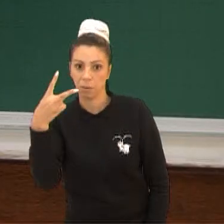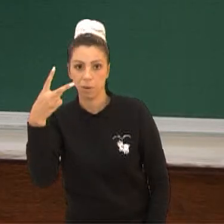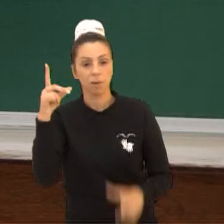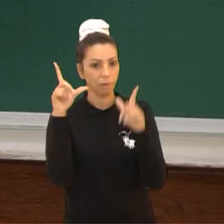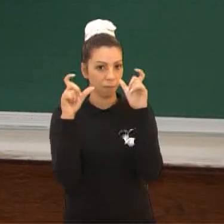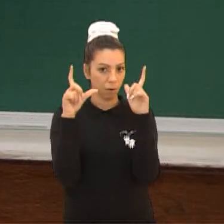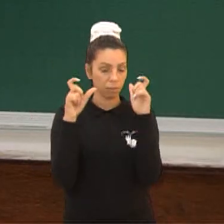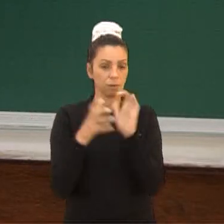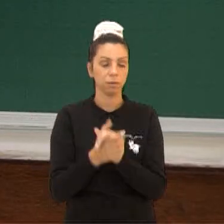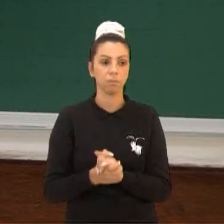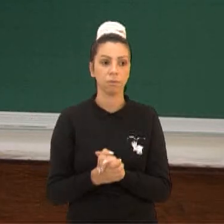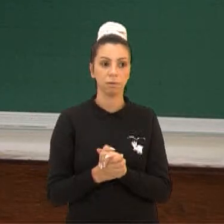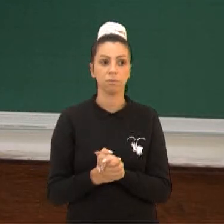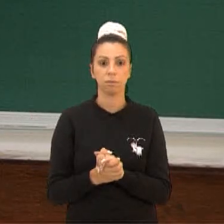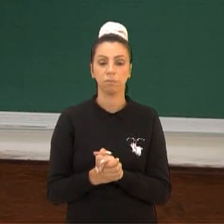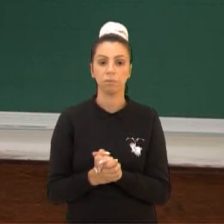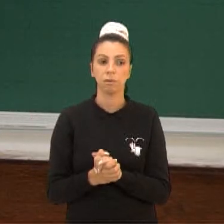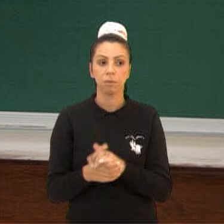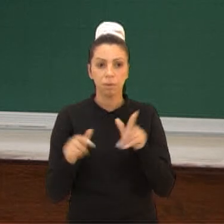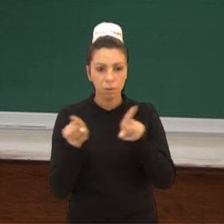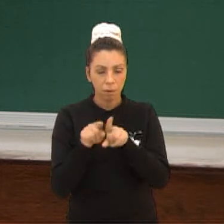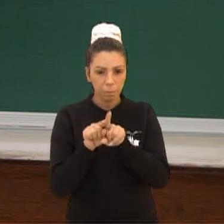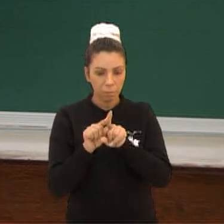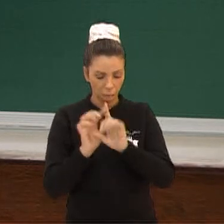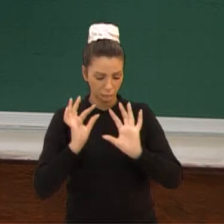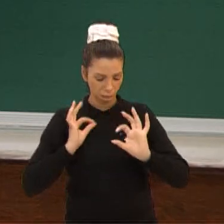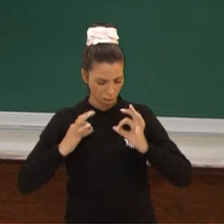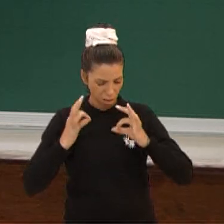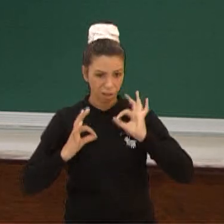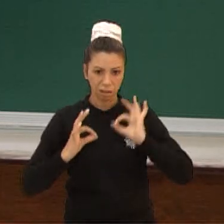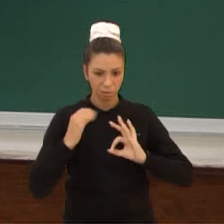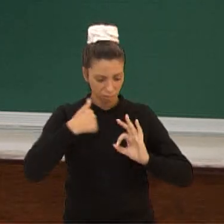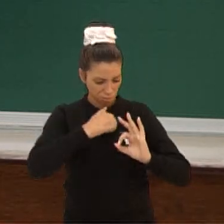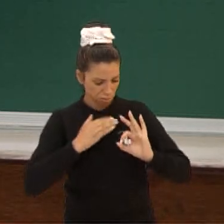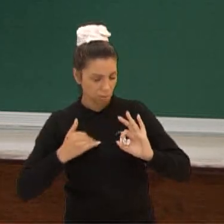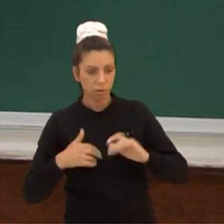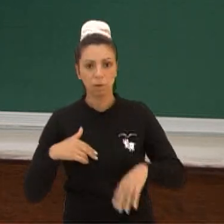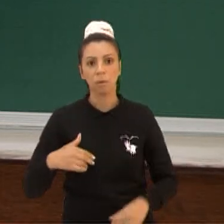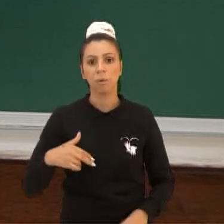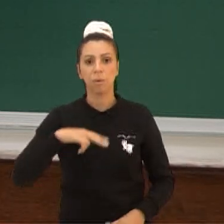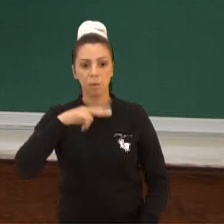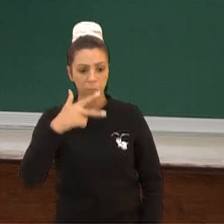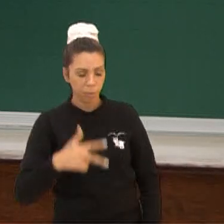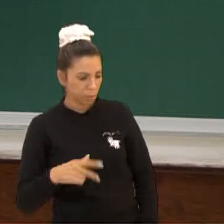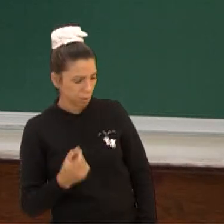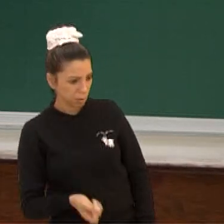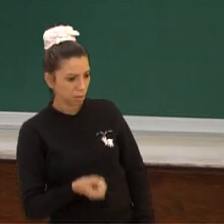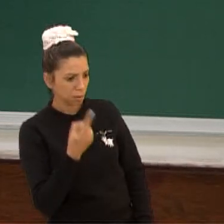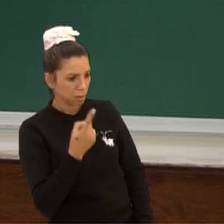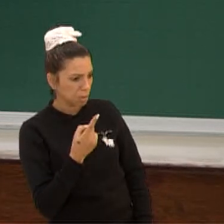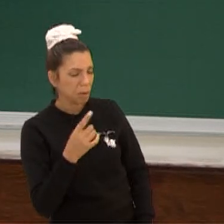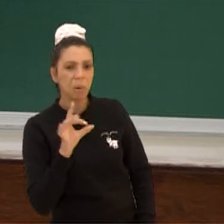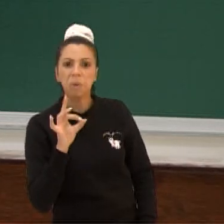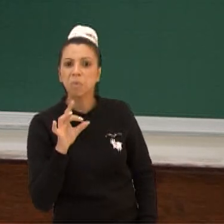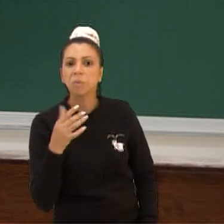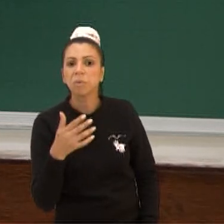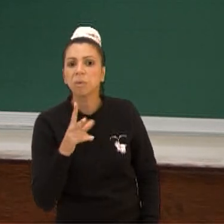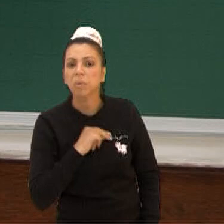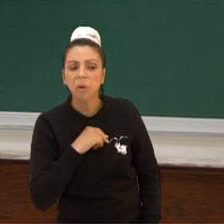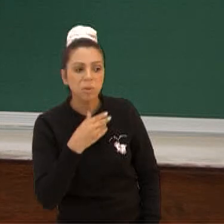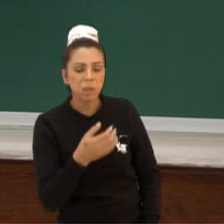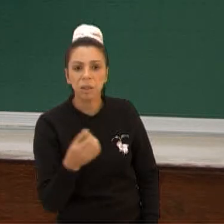há precisão também na pintura. E quando os portugueses chegaram, ficaram assombrados. E como eles faziam uma coisa tão bem feita?